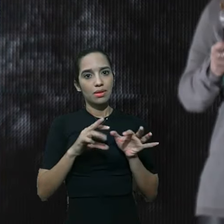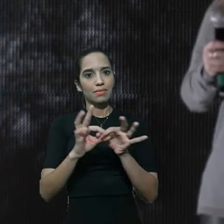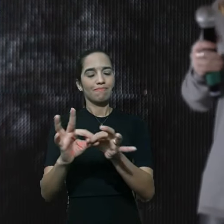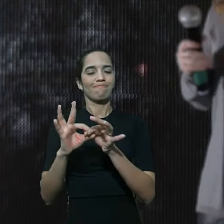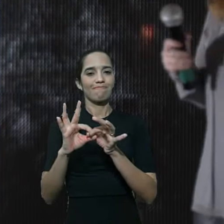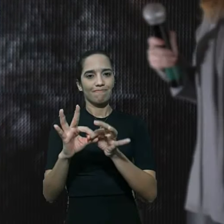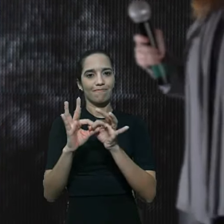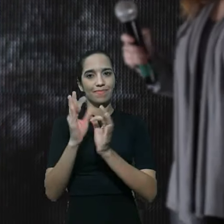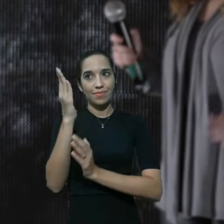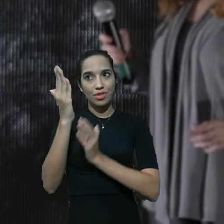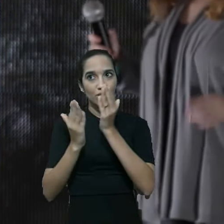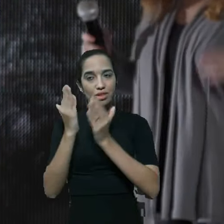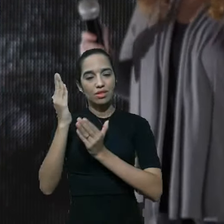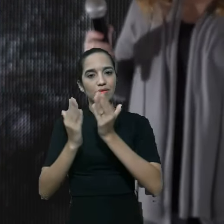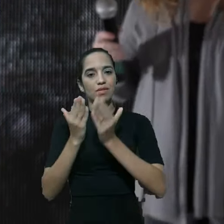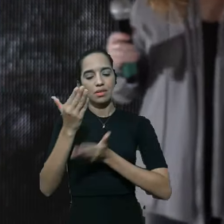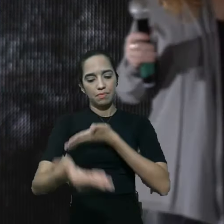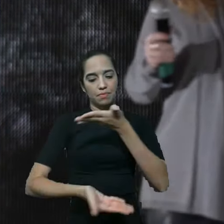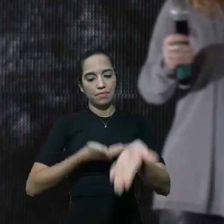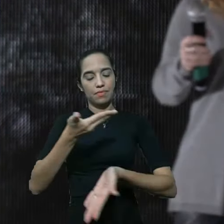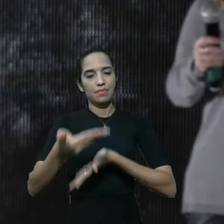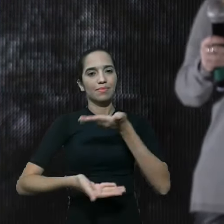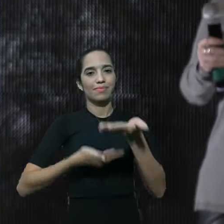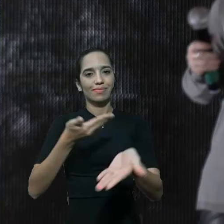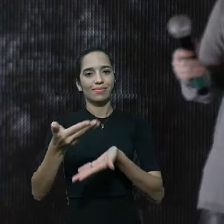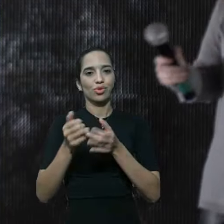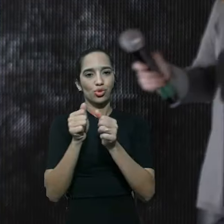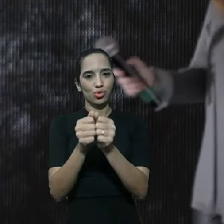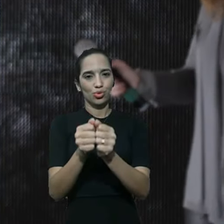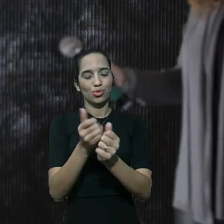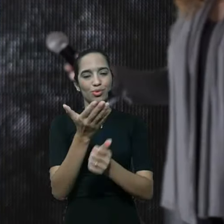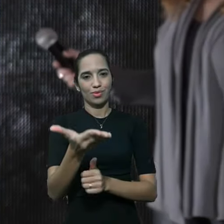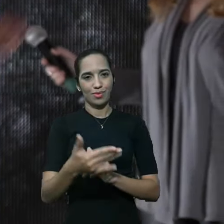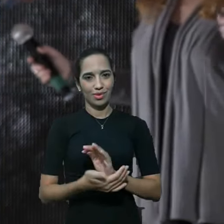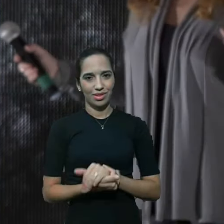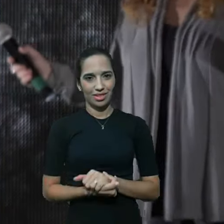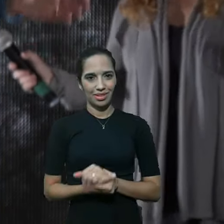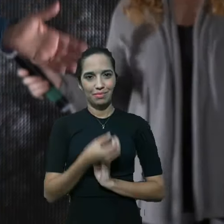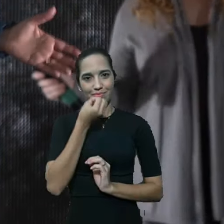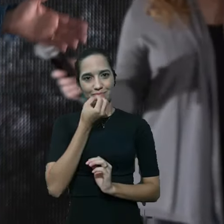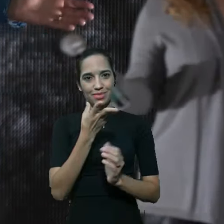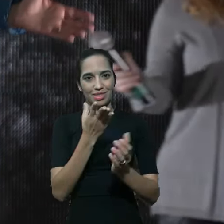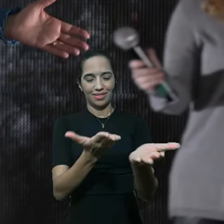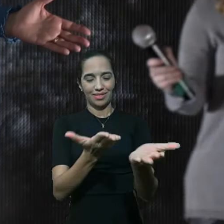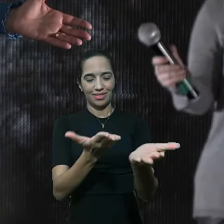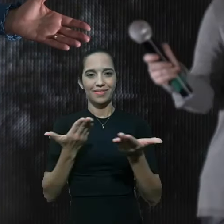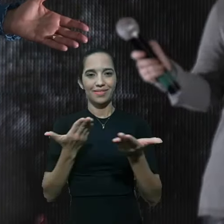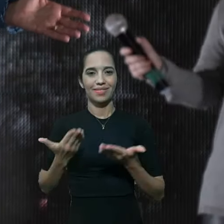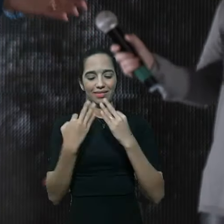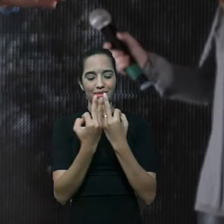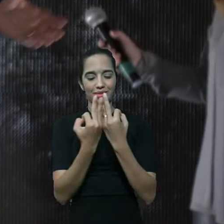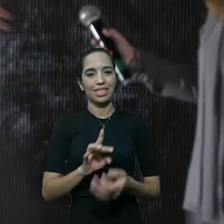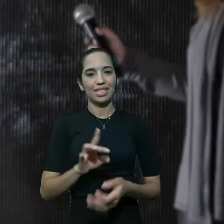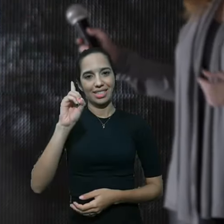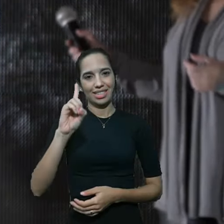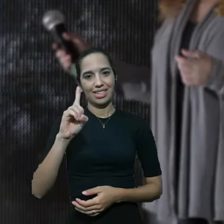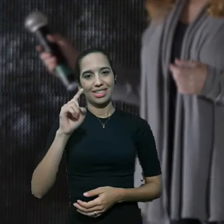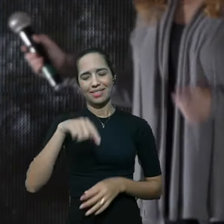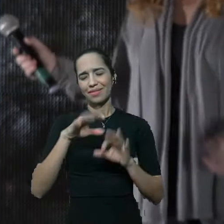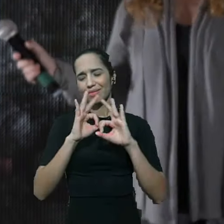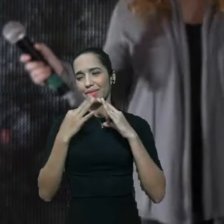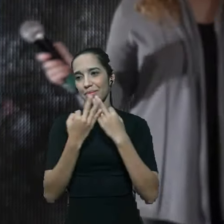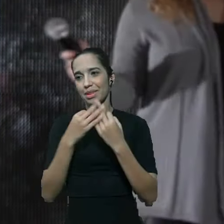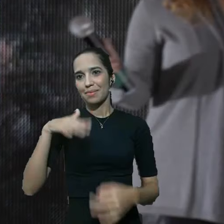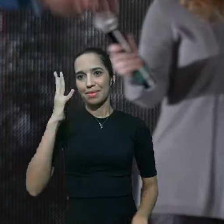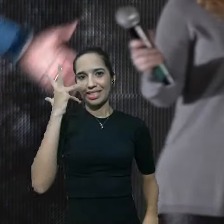e te servir repartir o pão da presença com você seja muito bem-vindo a família de Deus essa é a família mais